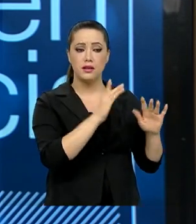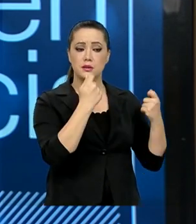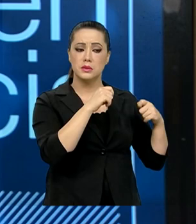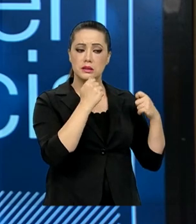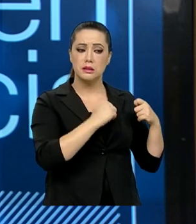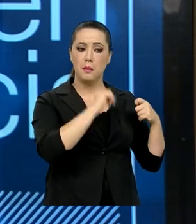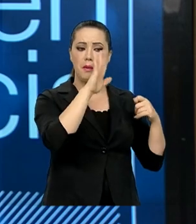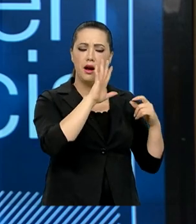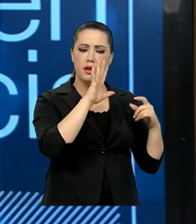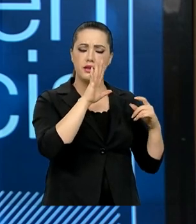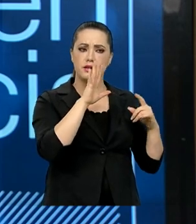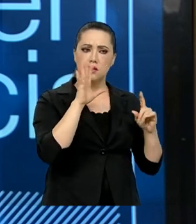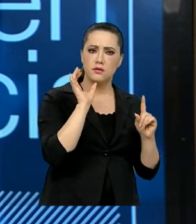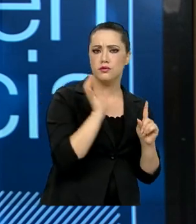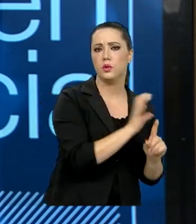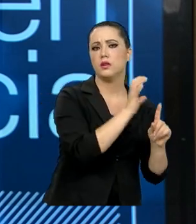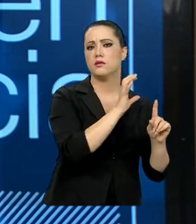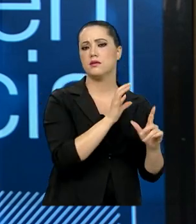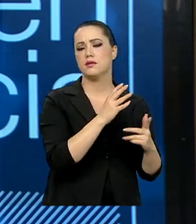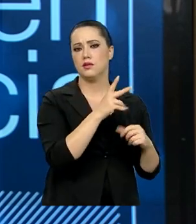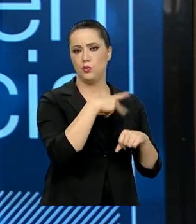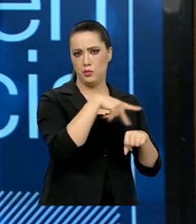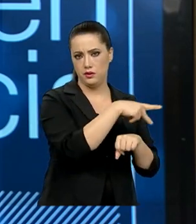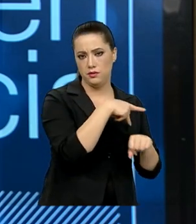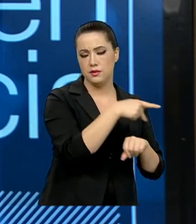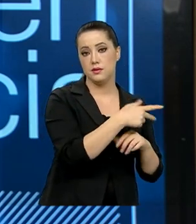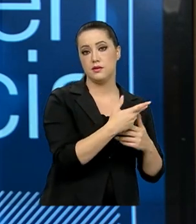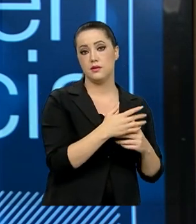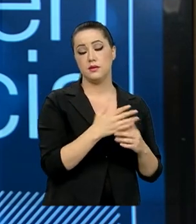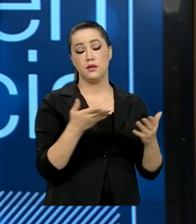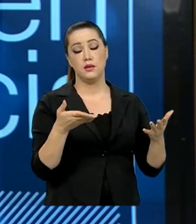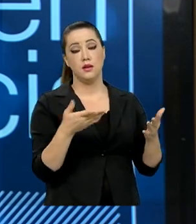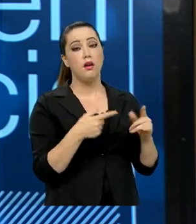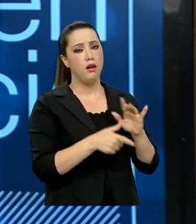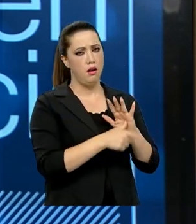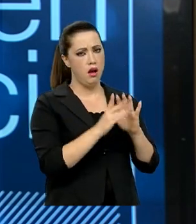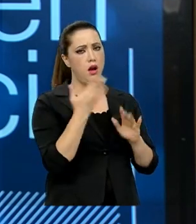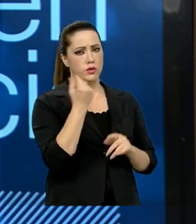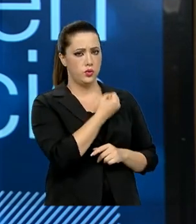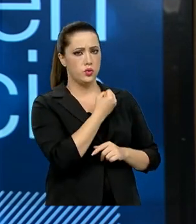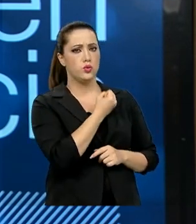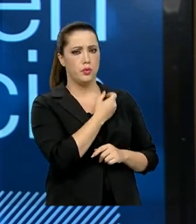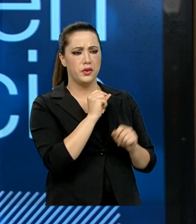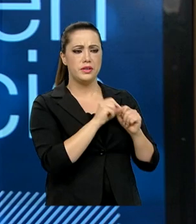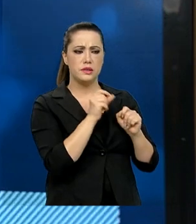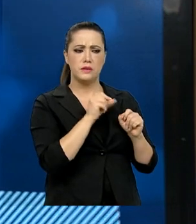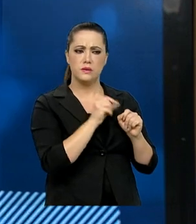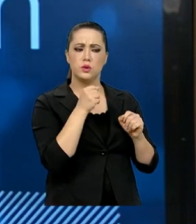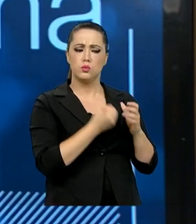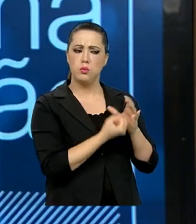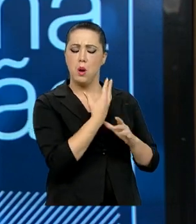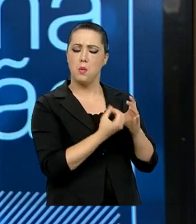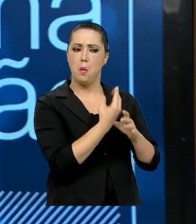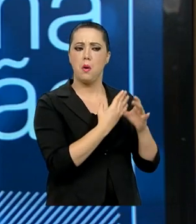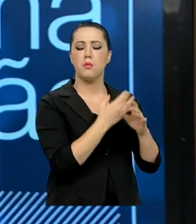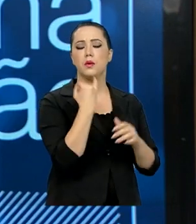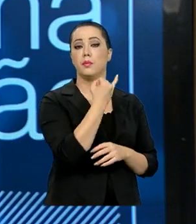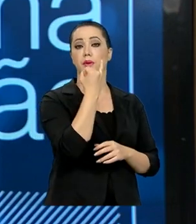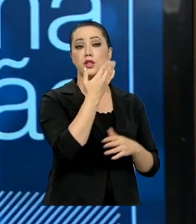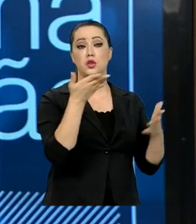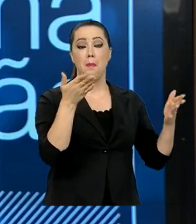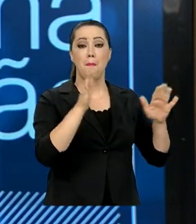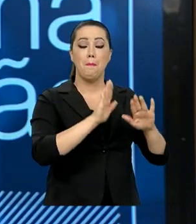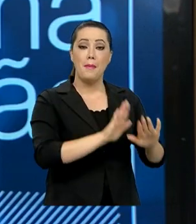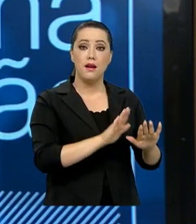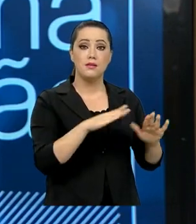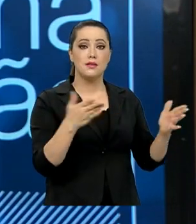que durante muito tempo, para o país, foi muito importante. Agora, nós temos que avançar na direção da produção de ciência